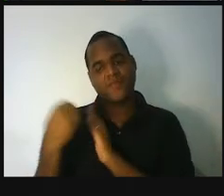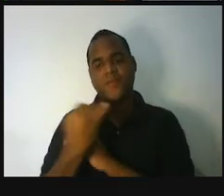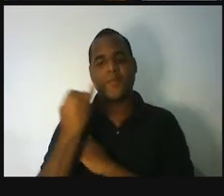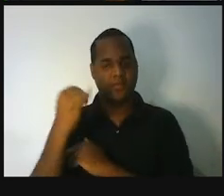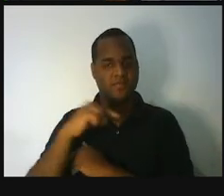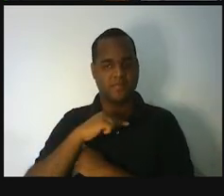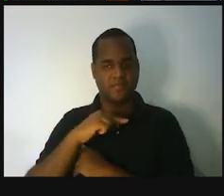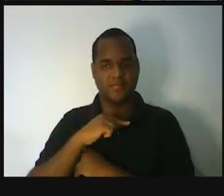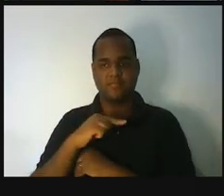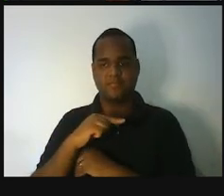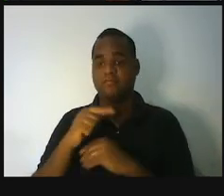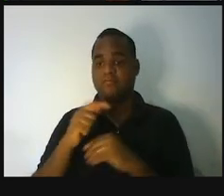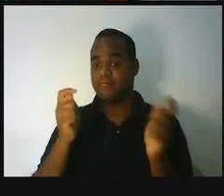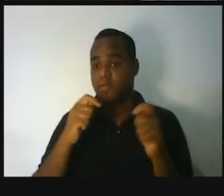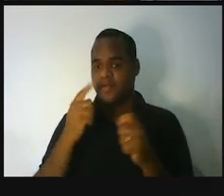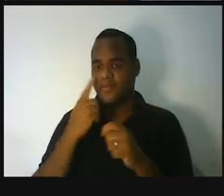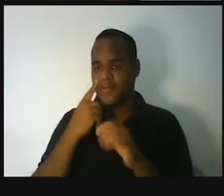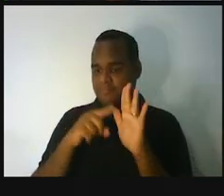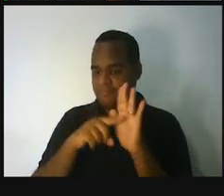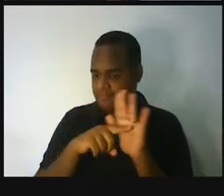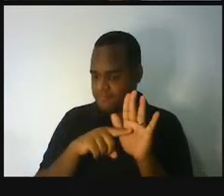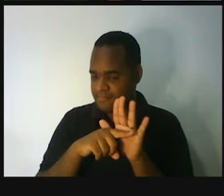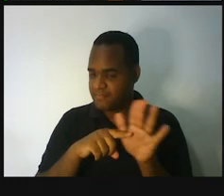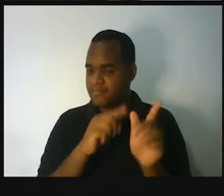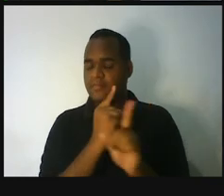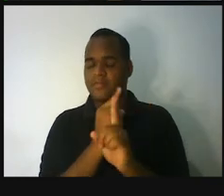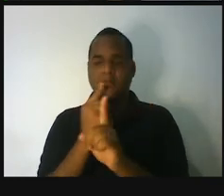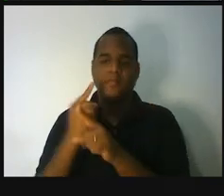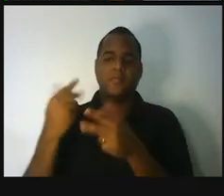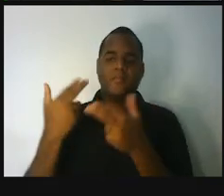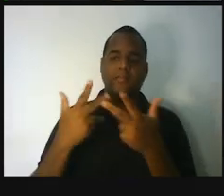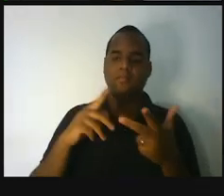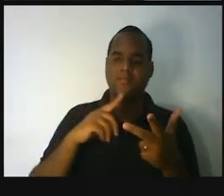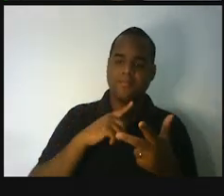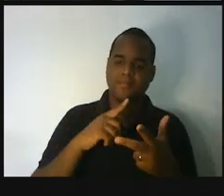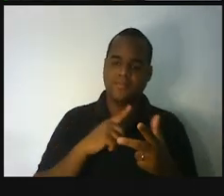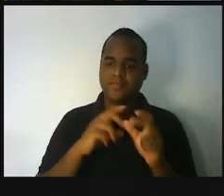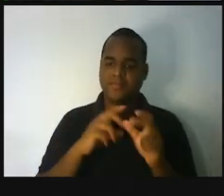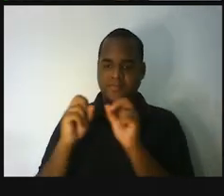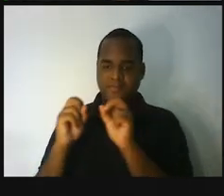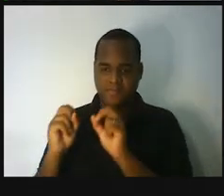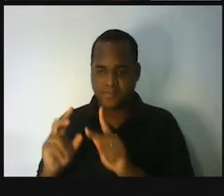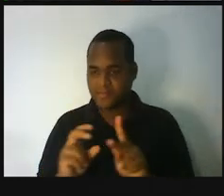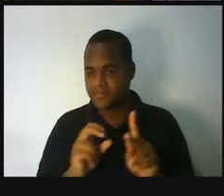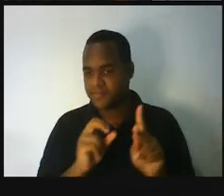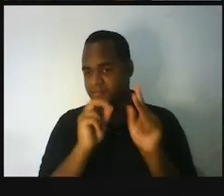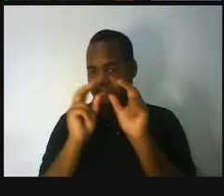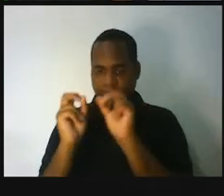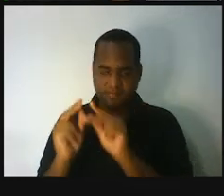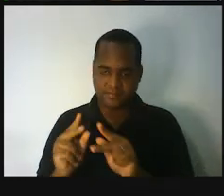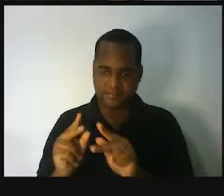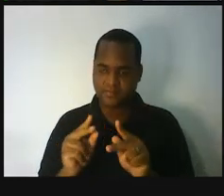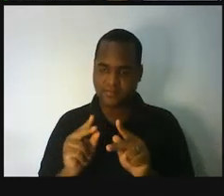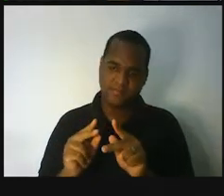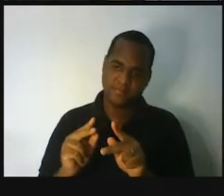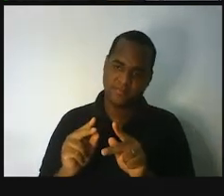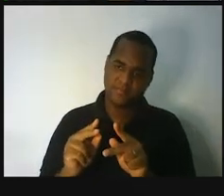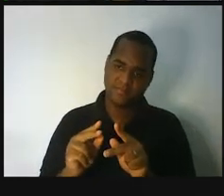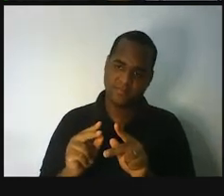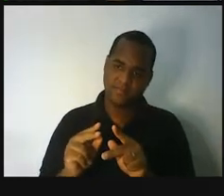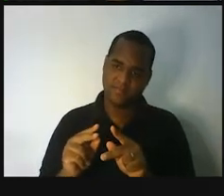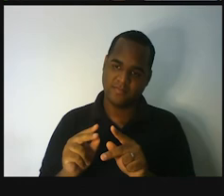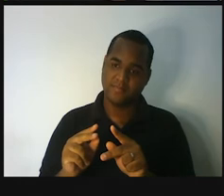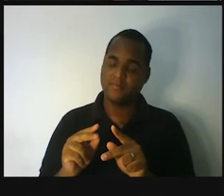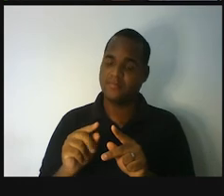É que eu quero fazer você investigar. Como é que a gente pode fazer para saber se essa conta de menos está certa?